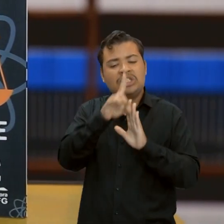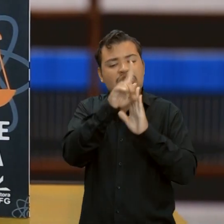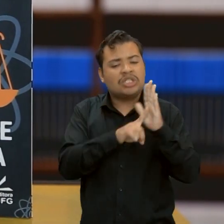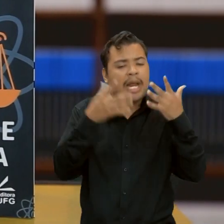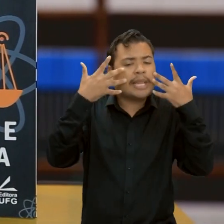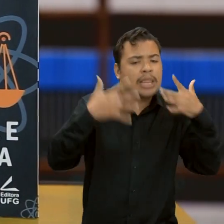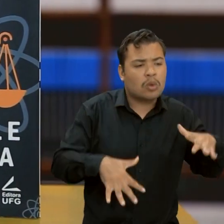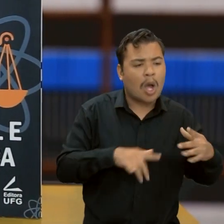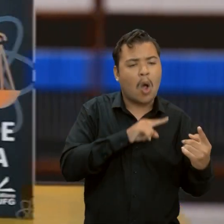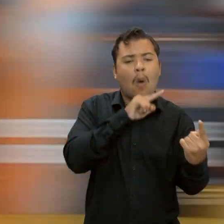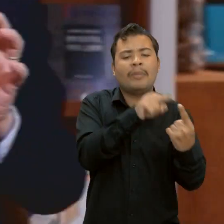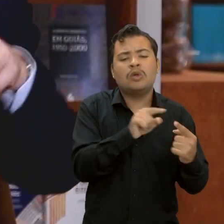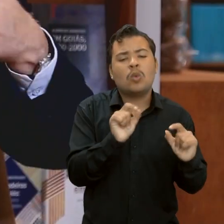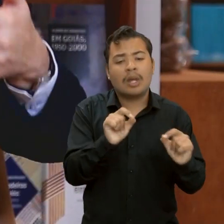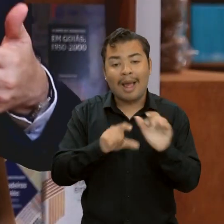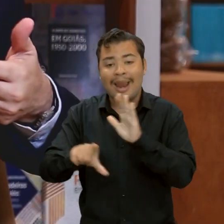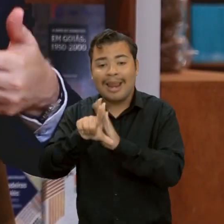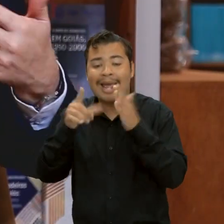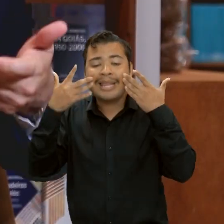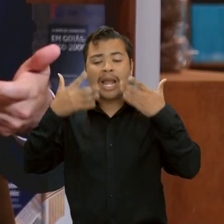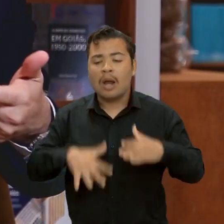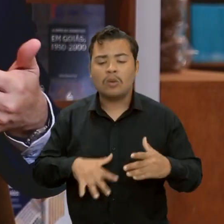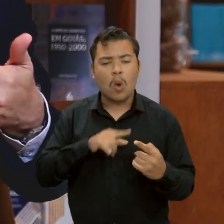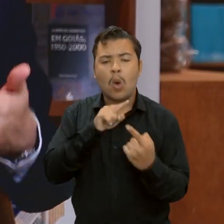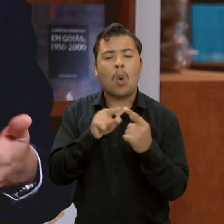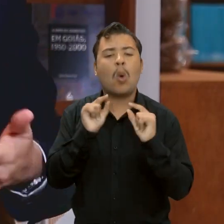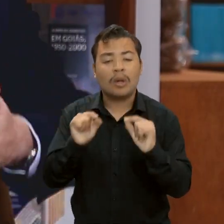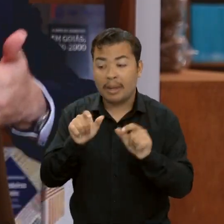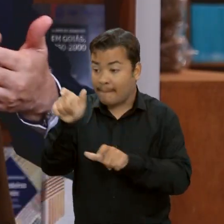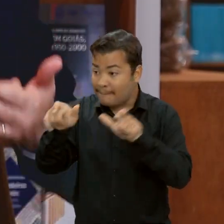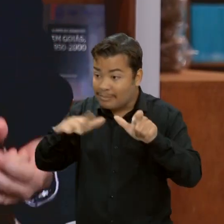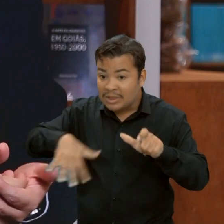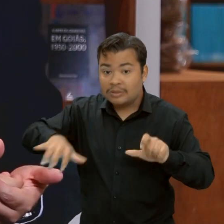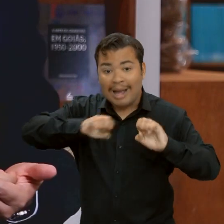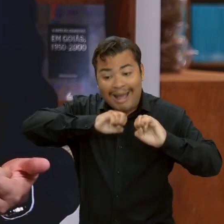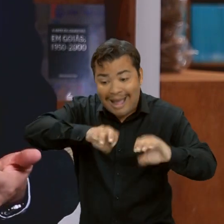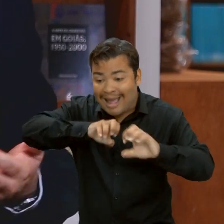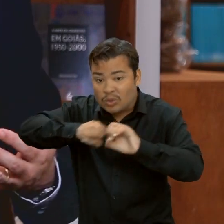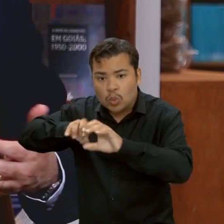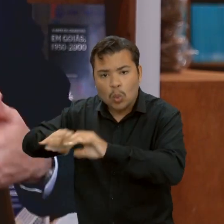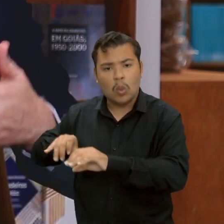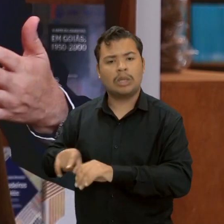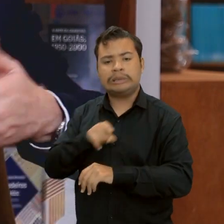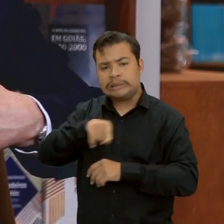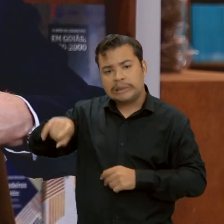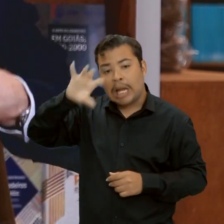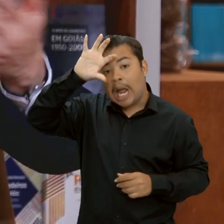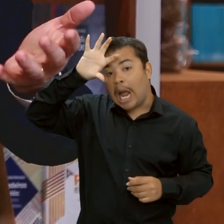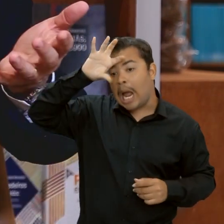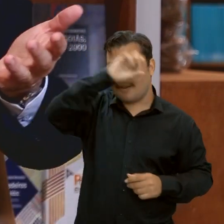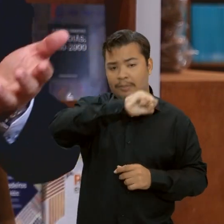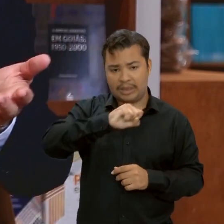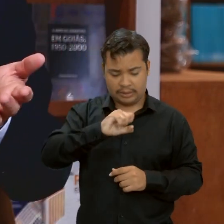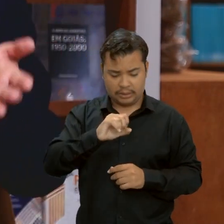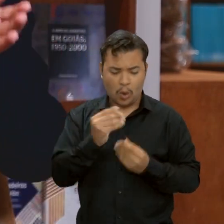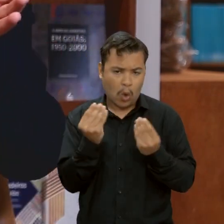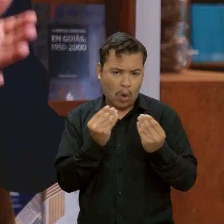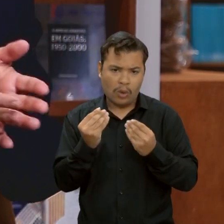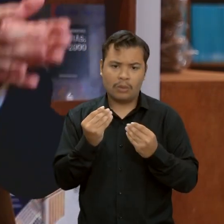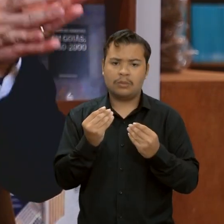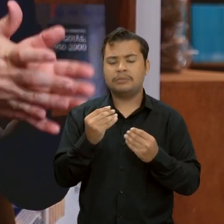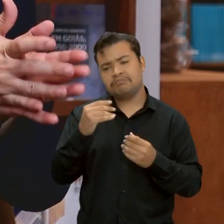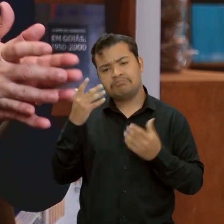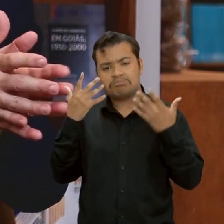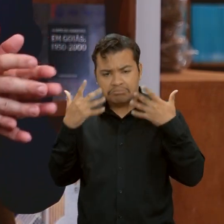o objetivo da lei natural? É educar o indivíduo para que ele aprenda, pelo amor ou pela dor, a